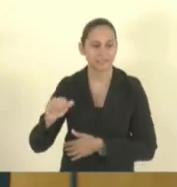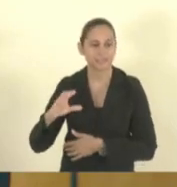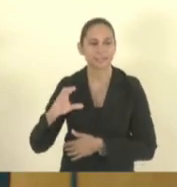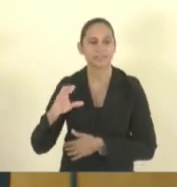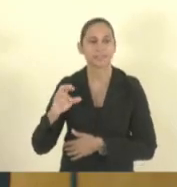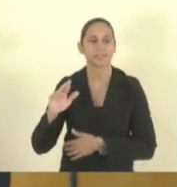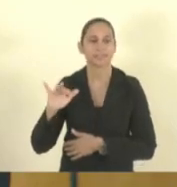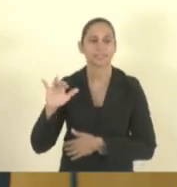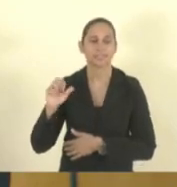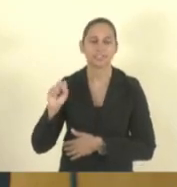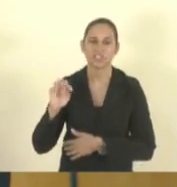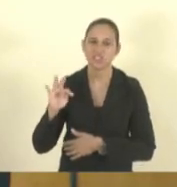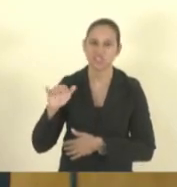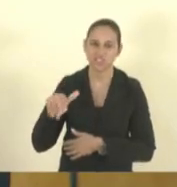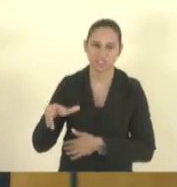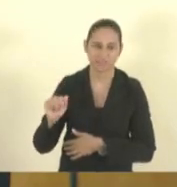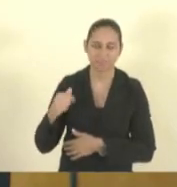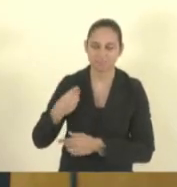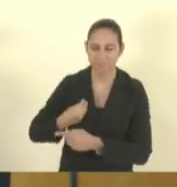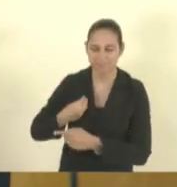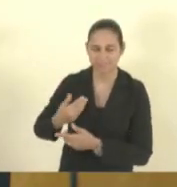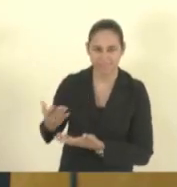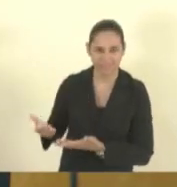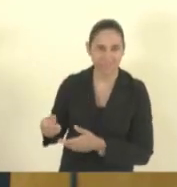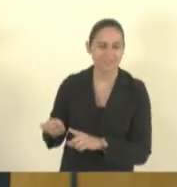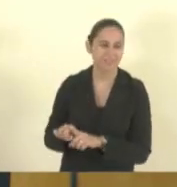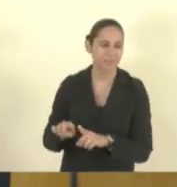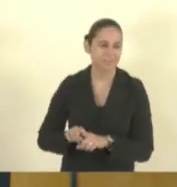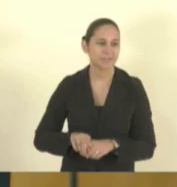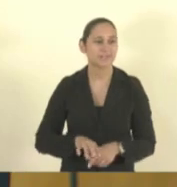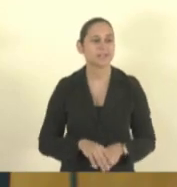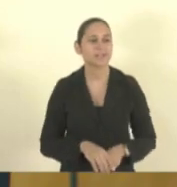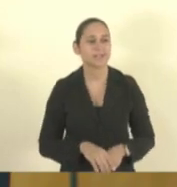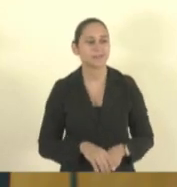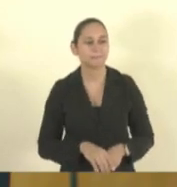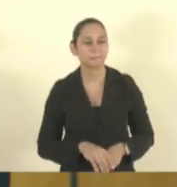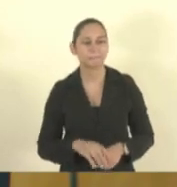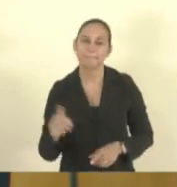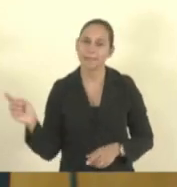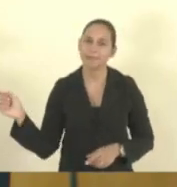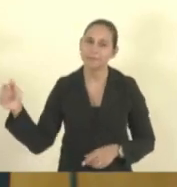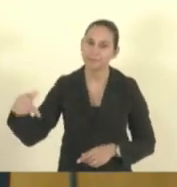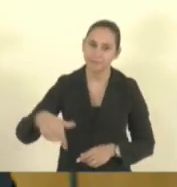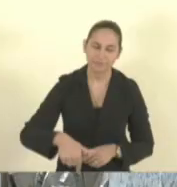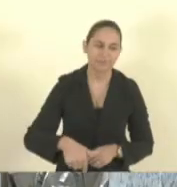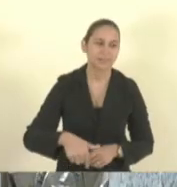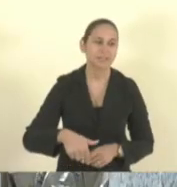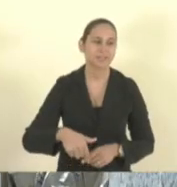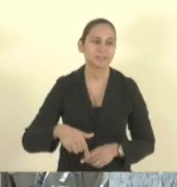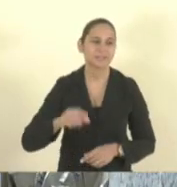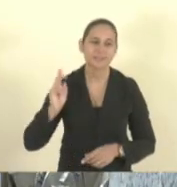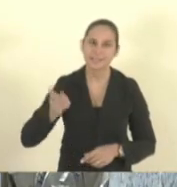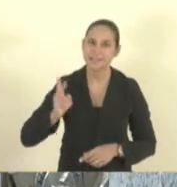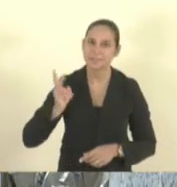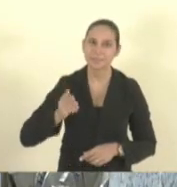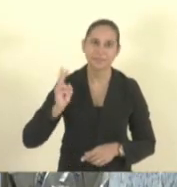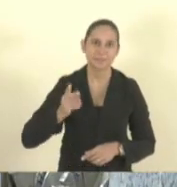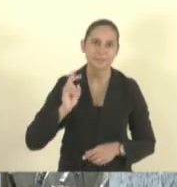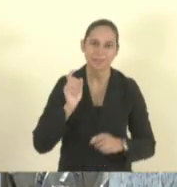Maria Cristina eu pedi aqui a doutora Maria Cristina para que viesse aqui todas as nas nossas